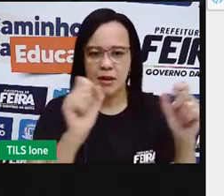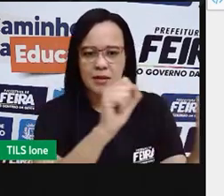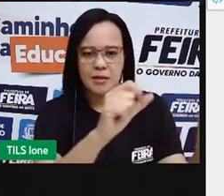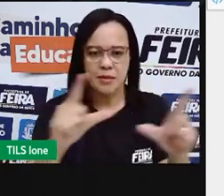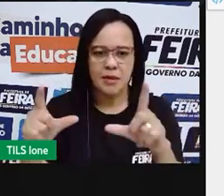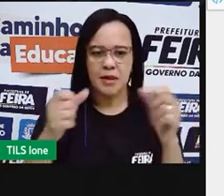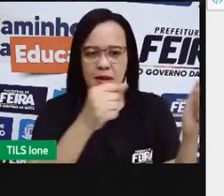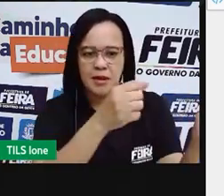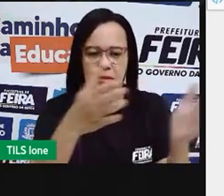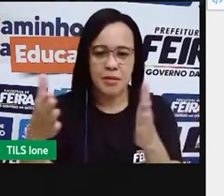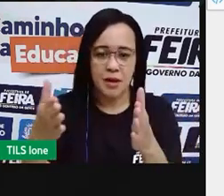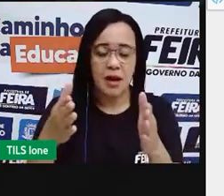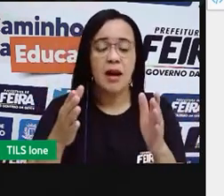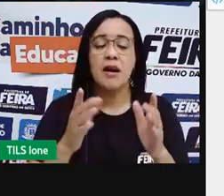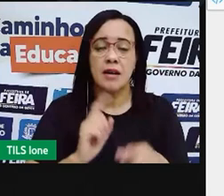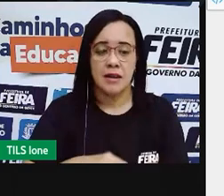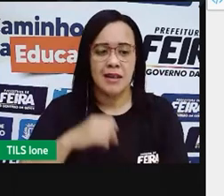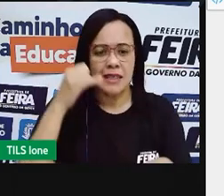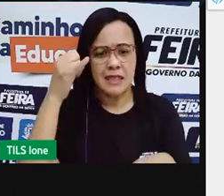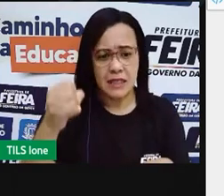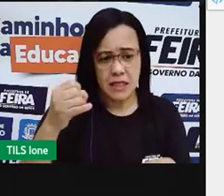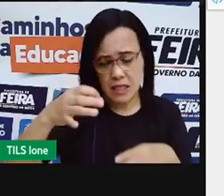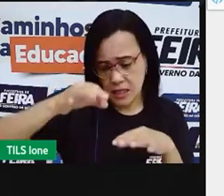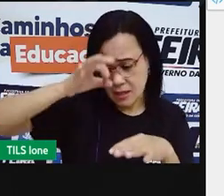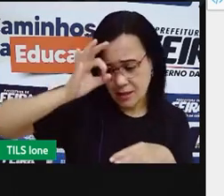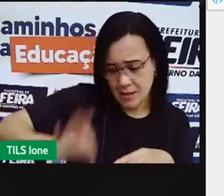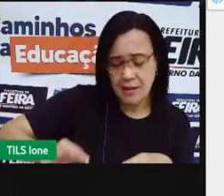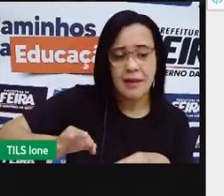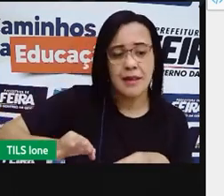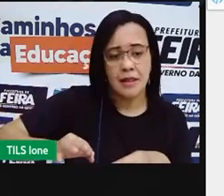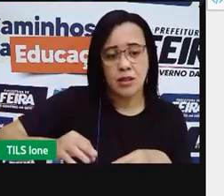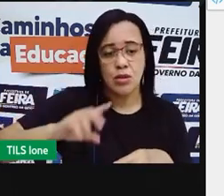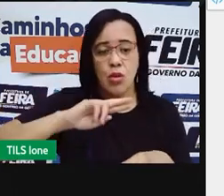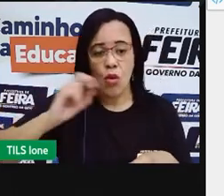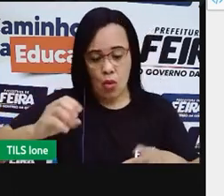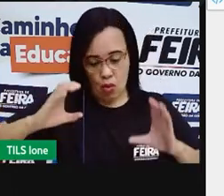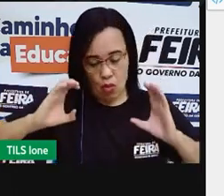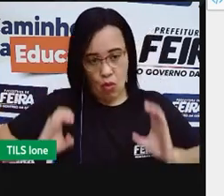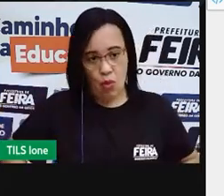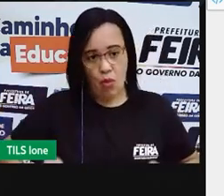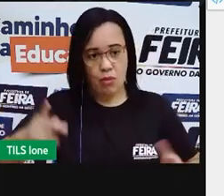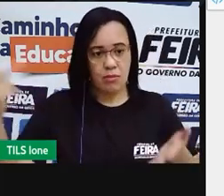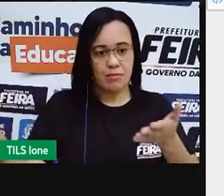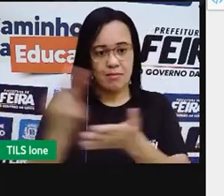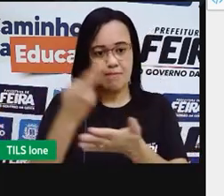um comportamento correto ou se é um comportamento incorreto.